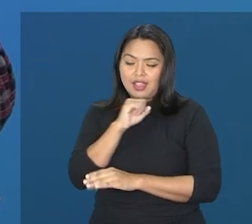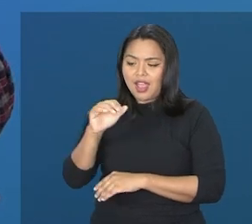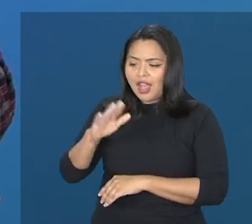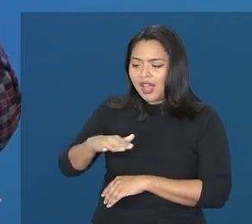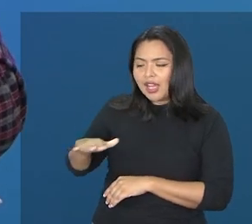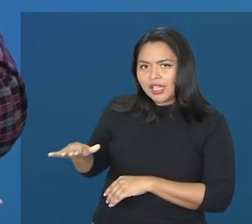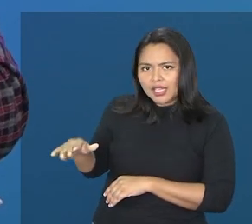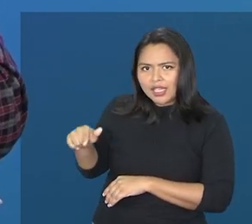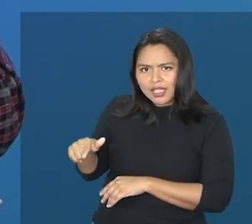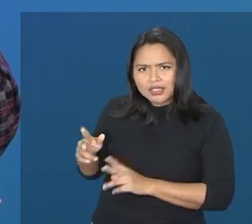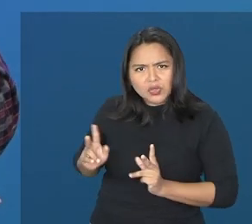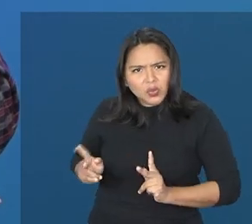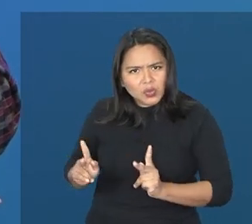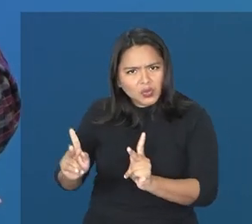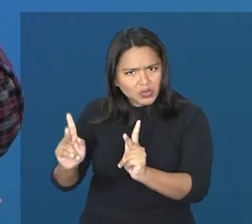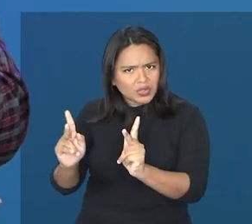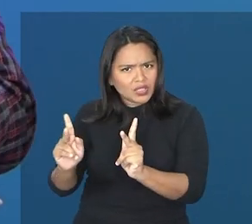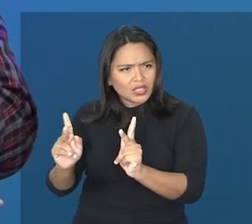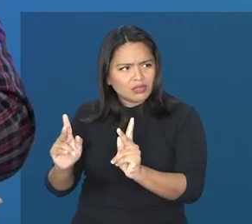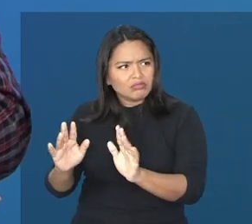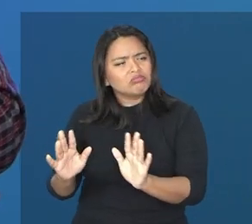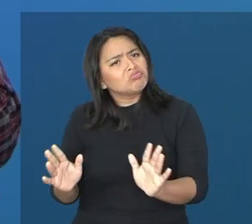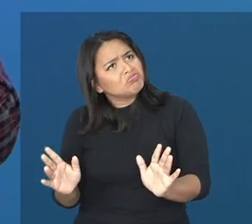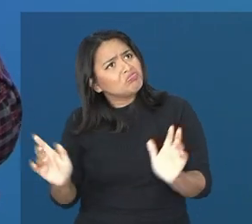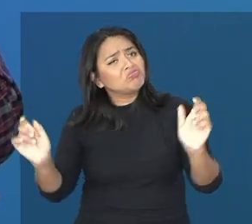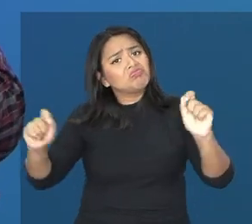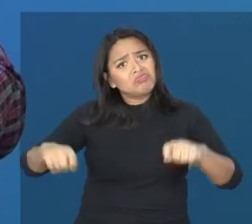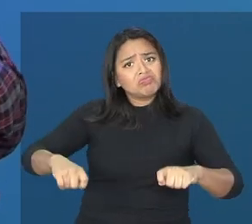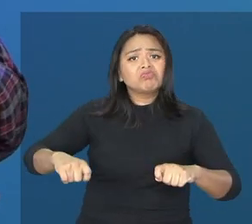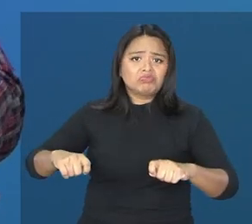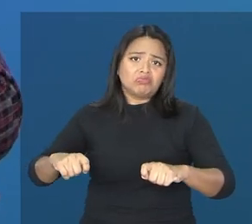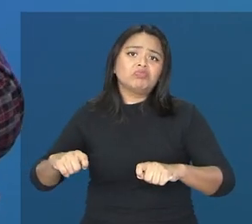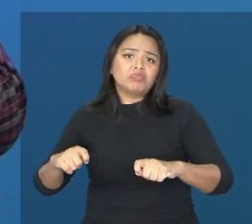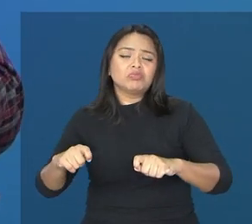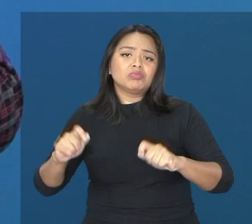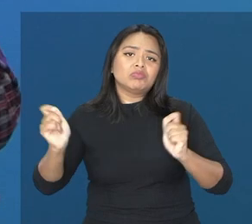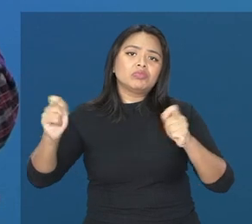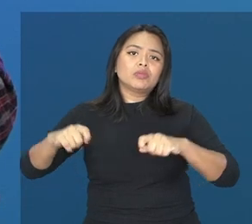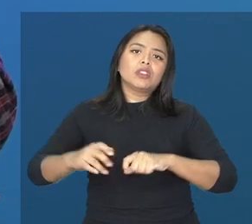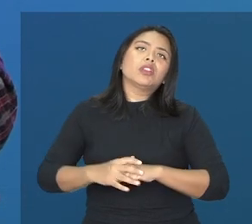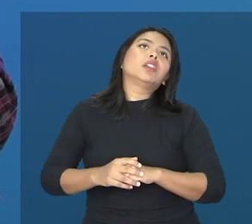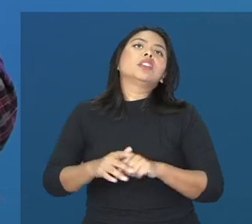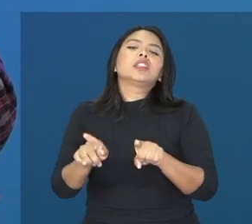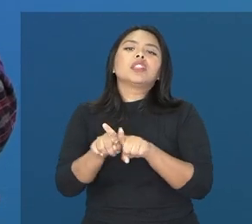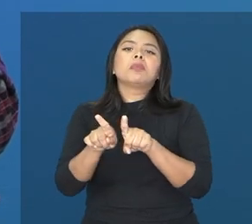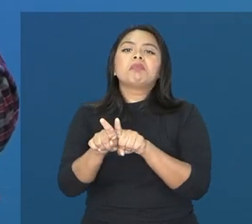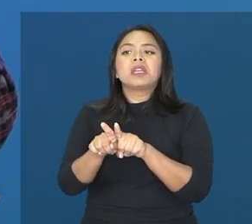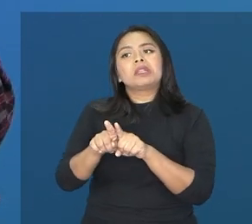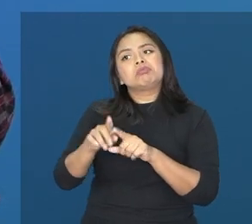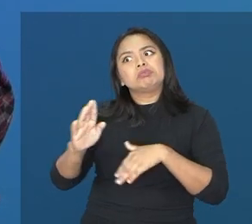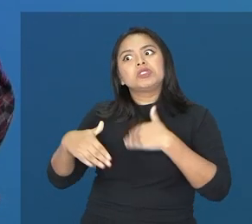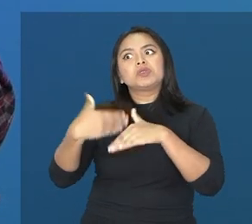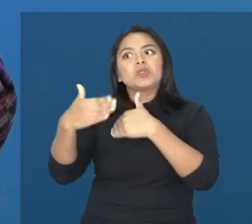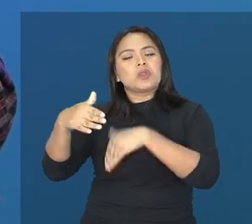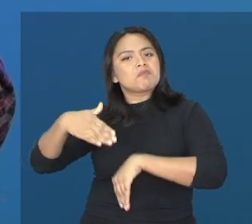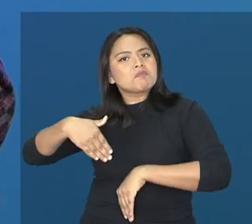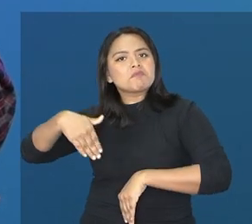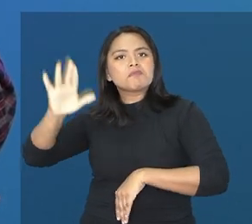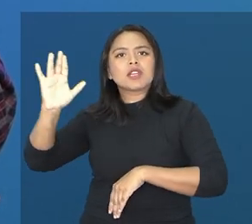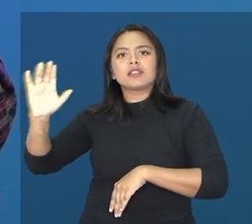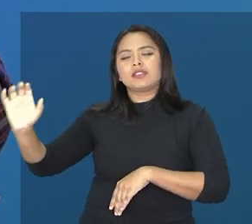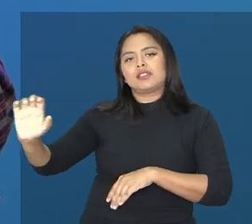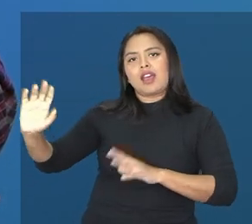A criança vai permanecer assim? Pode permanecer, pode inclusive adquirir mais habilidades